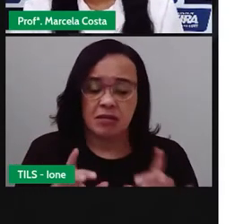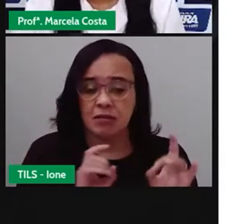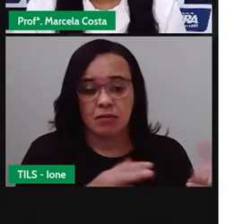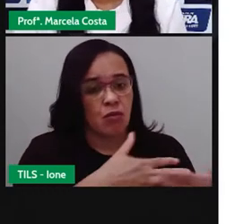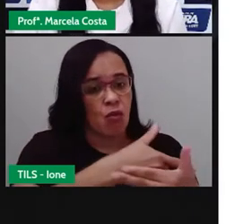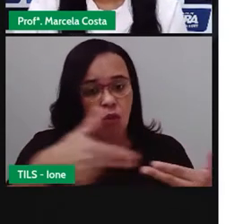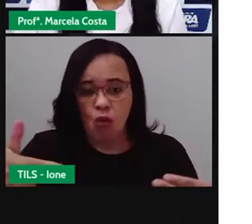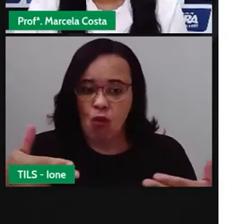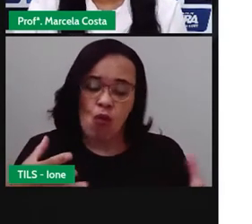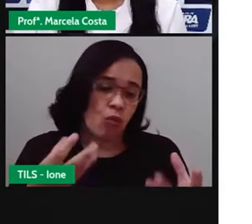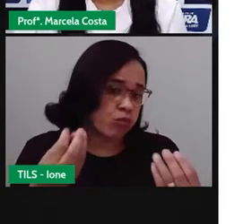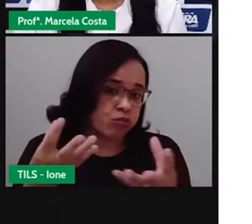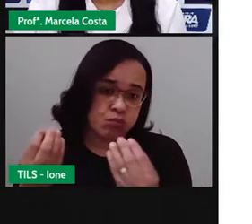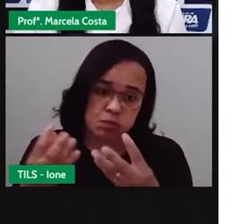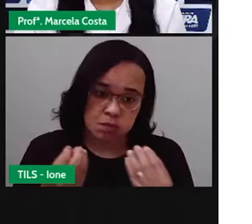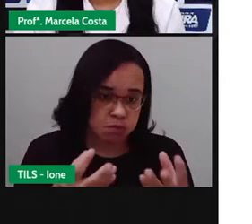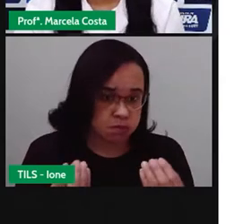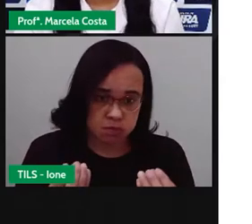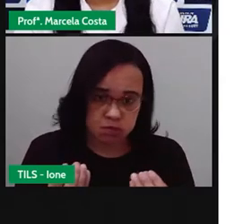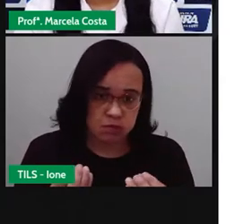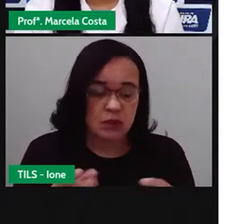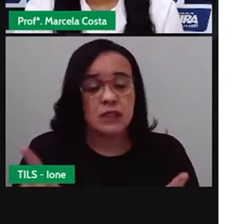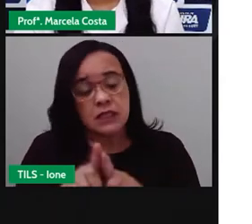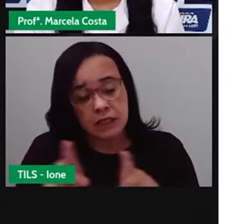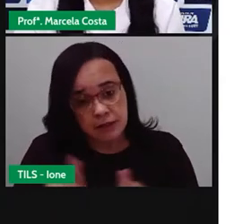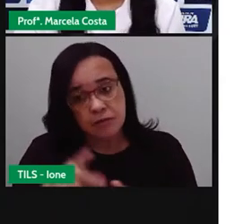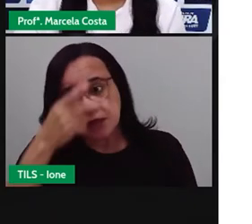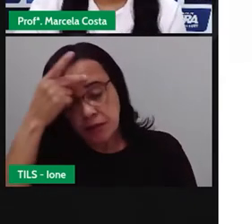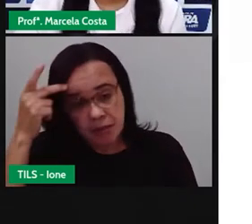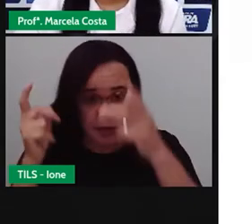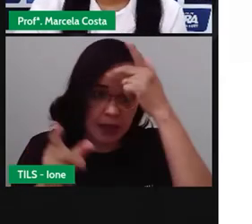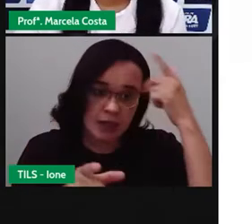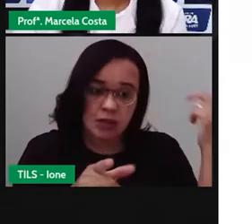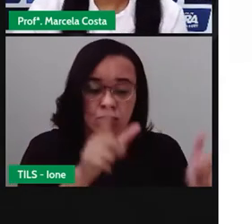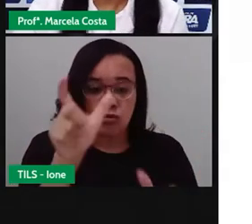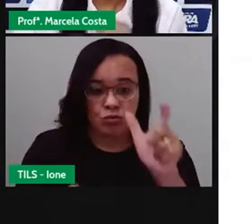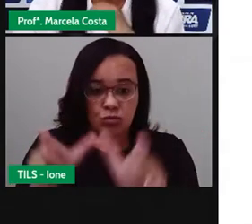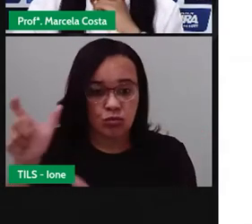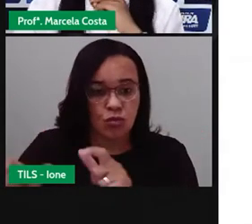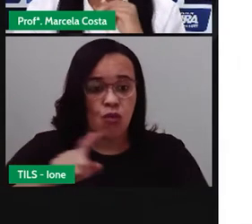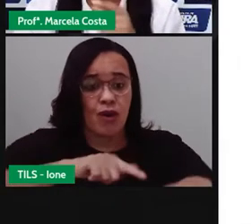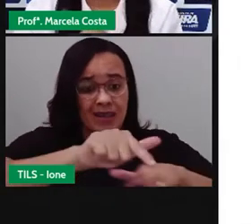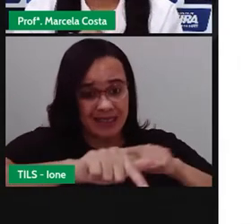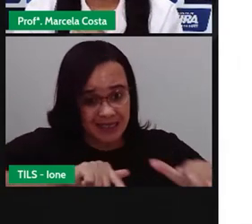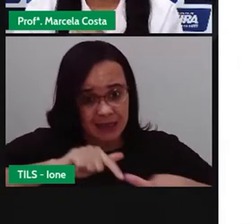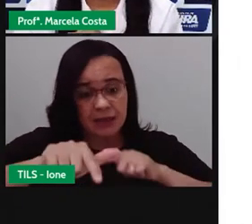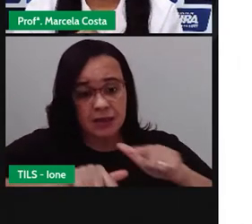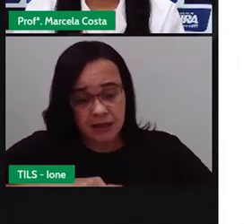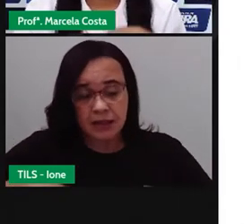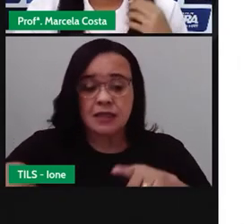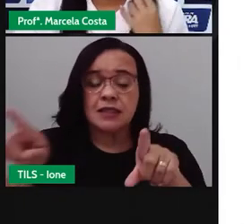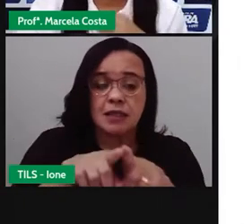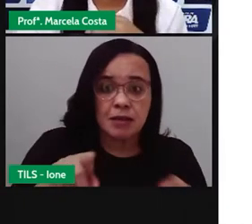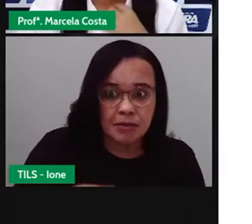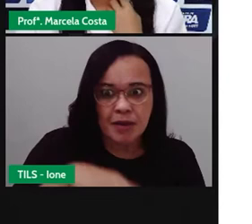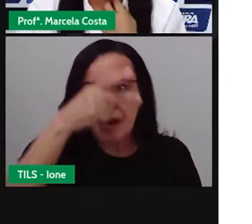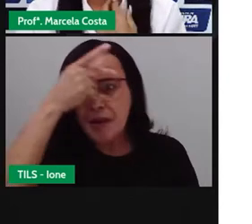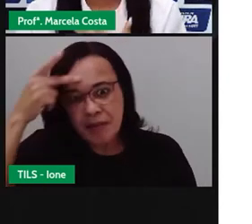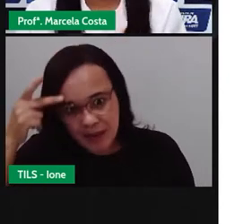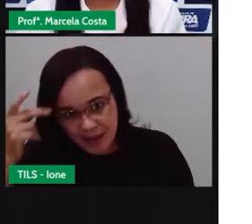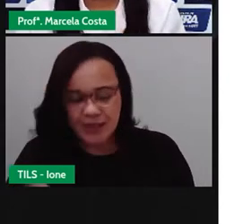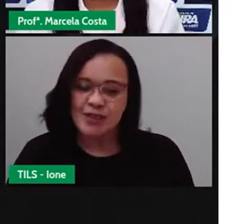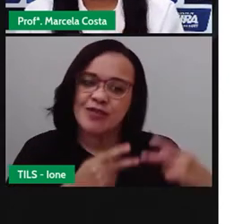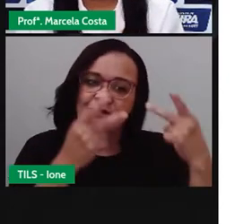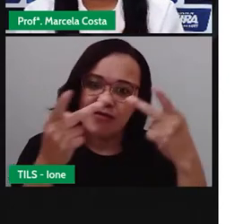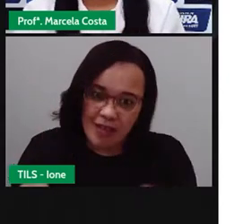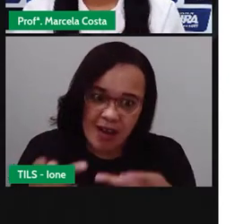Vamos ver trabalhadores e clientes de diferentes regiões comercializando diferentes